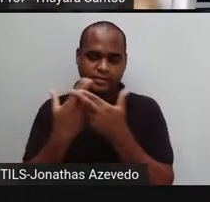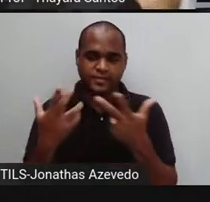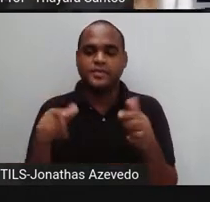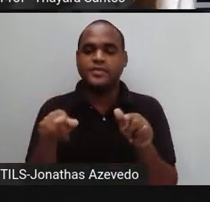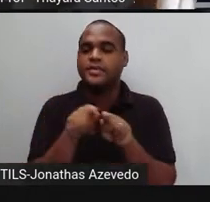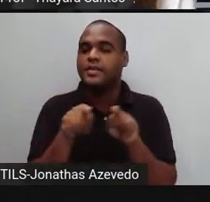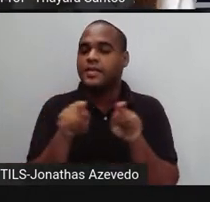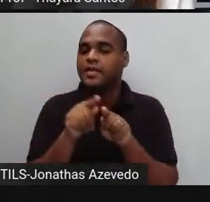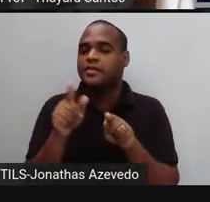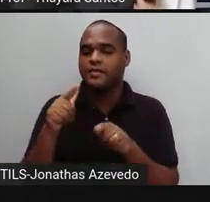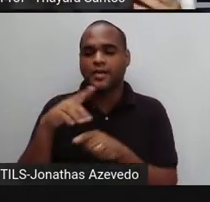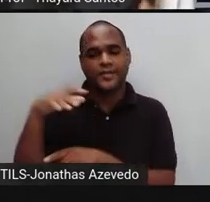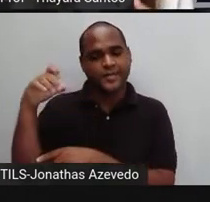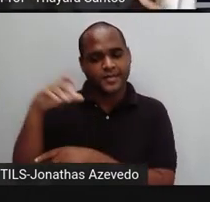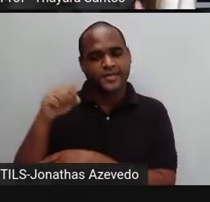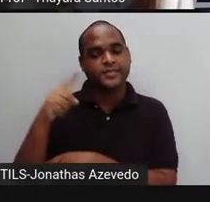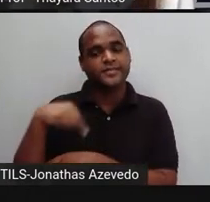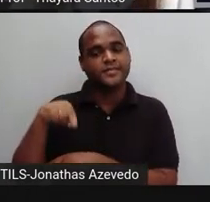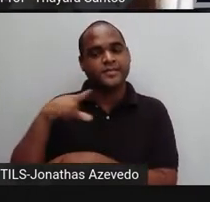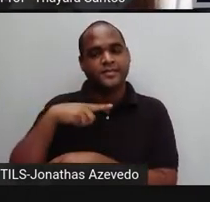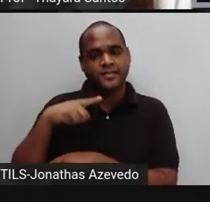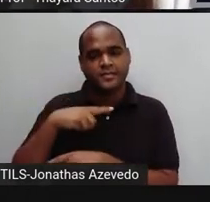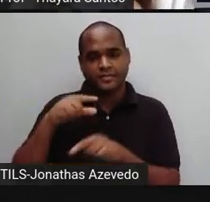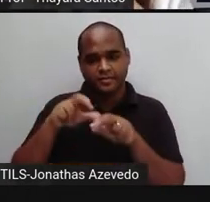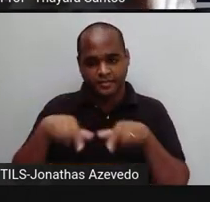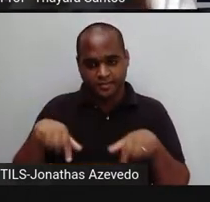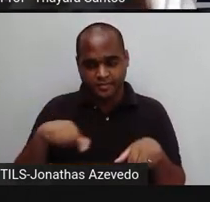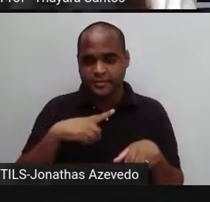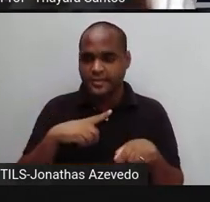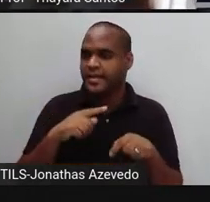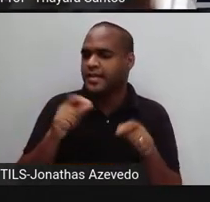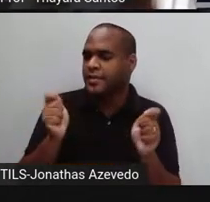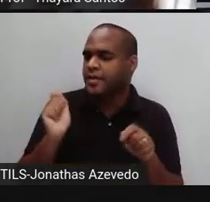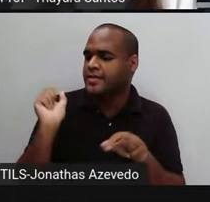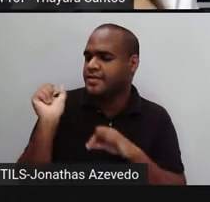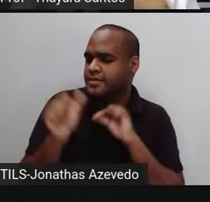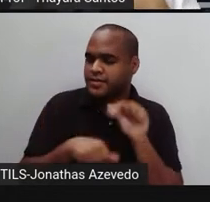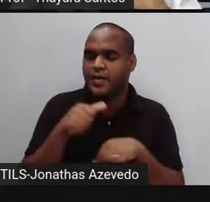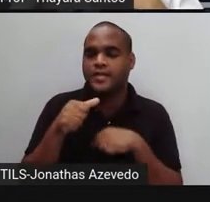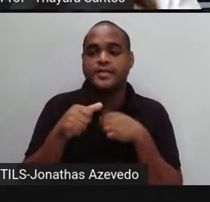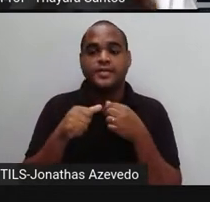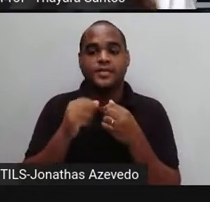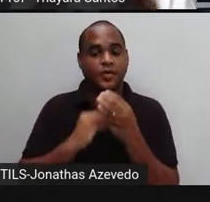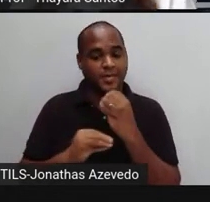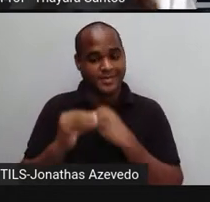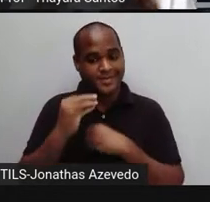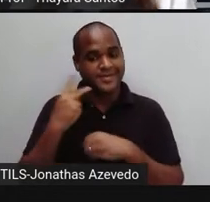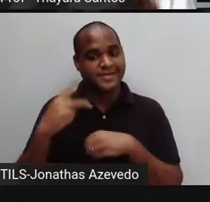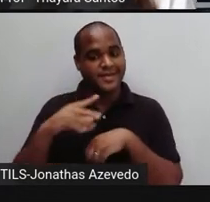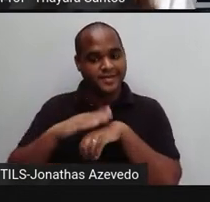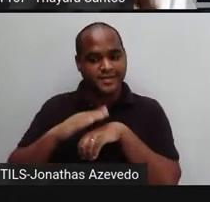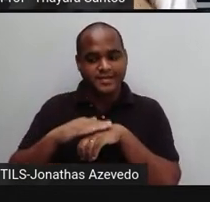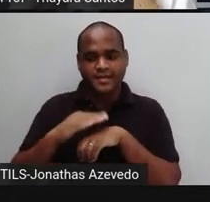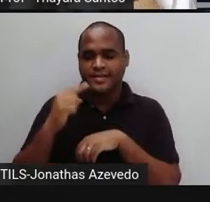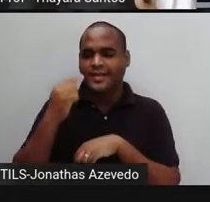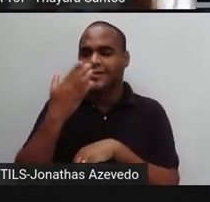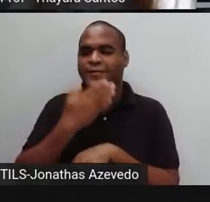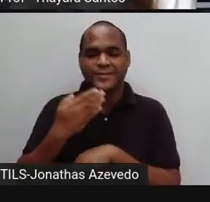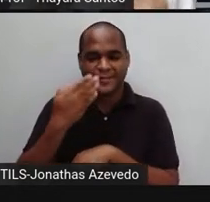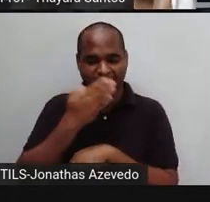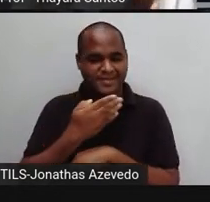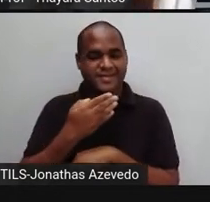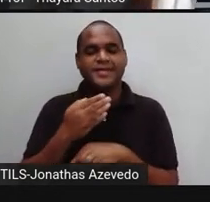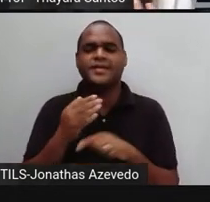pelas algas. Então as plantas e as algas elas fazem fotossíntese, produzem o alimento delas, que é a glicose. Elas